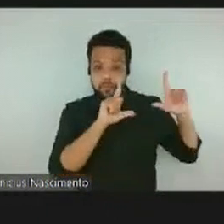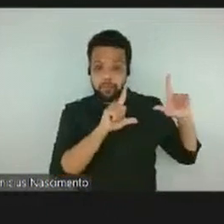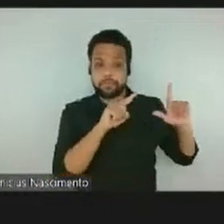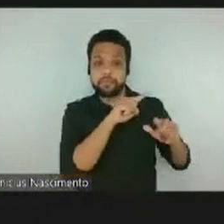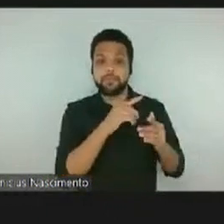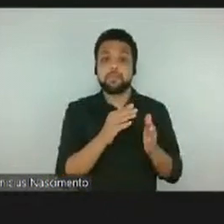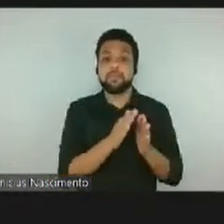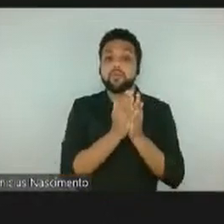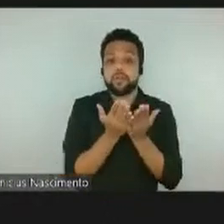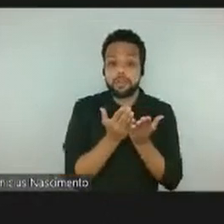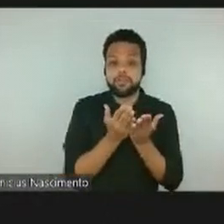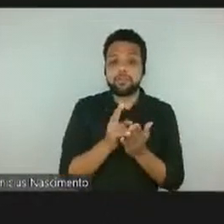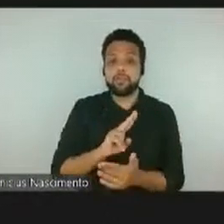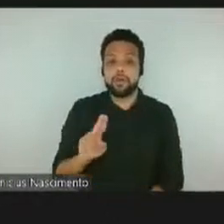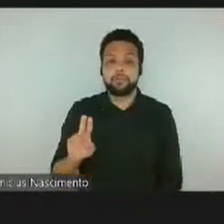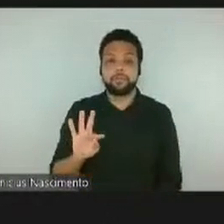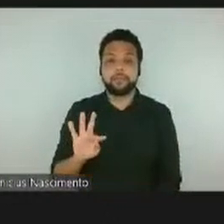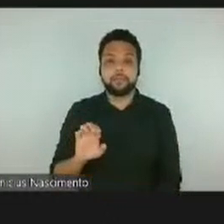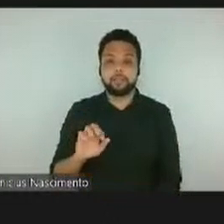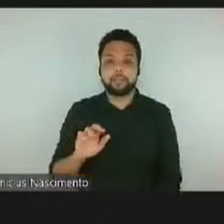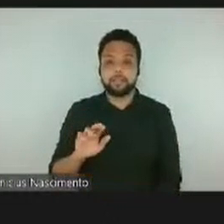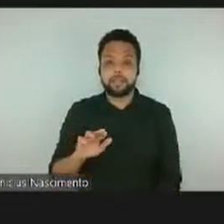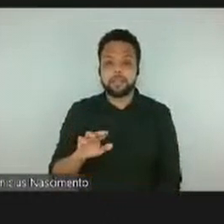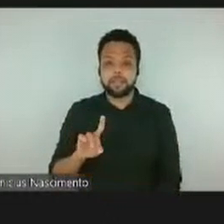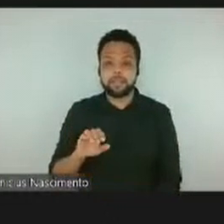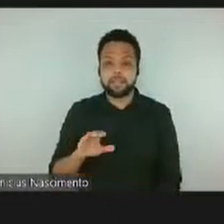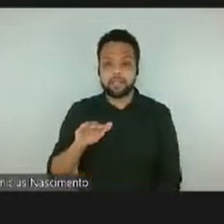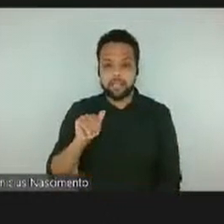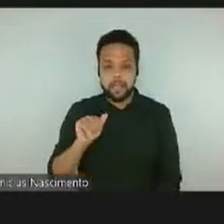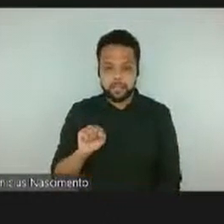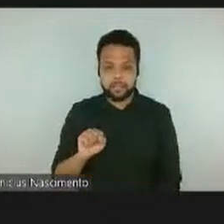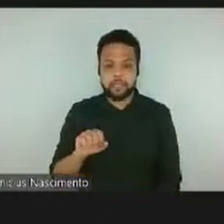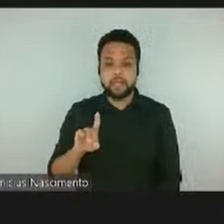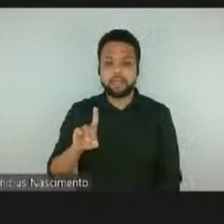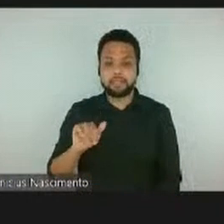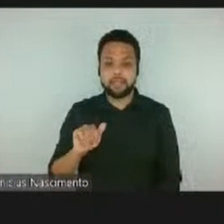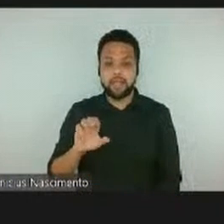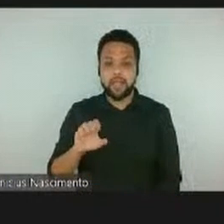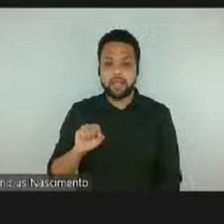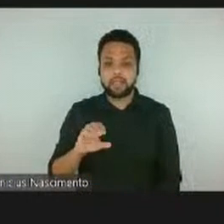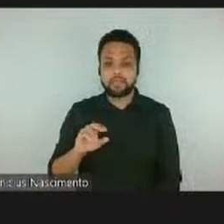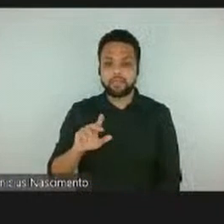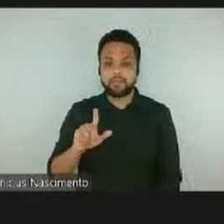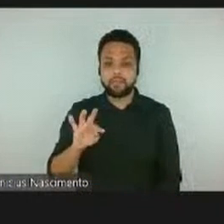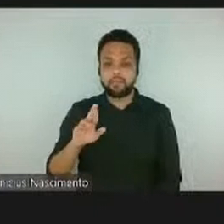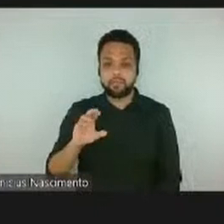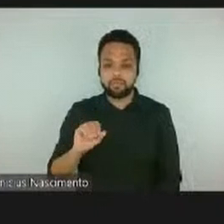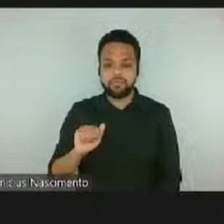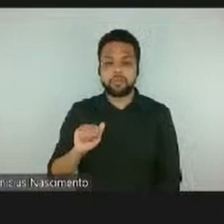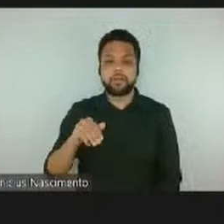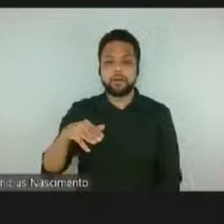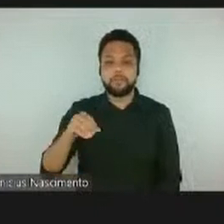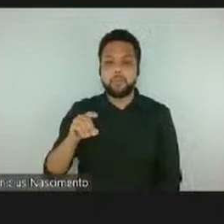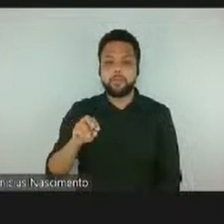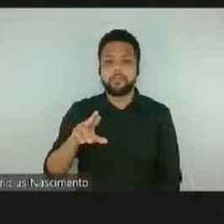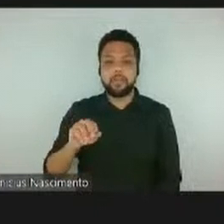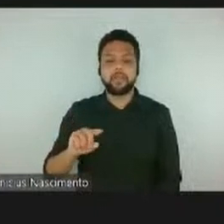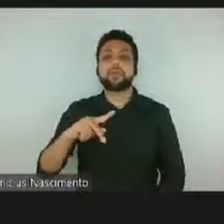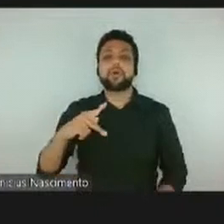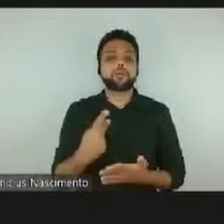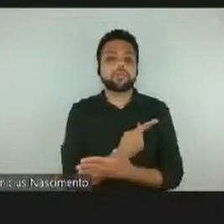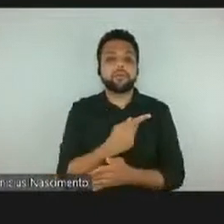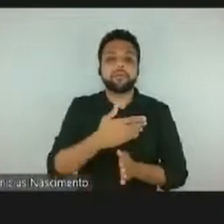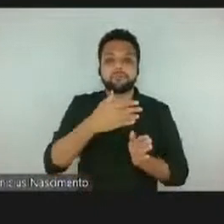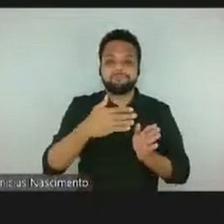Tendências da Escultura Moderna, que é um livro do Walter Zanini, que foi recortado pelo Lucas Simones. Então, também